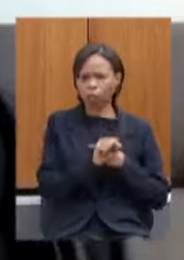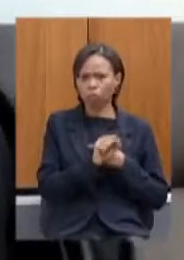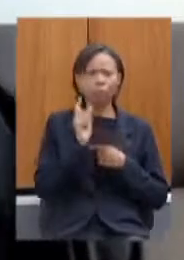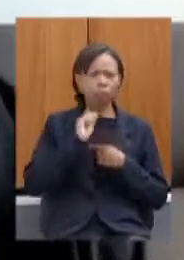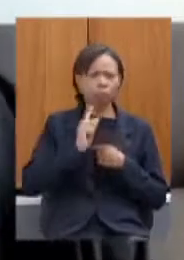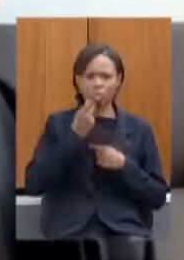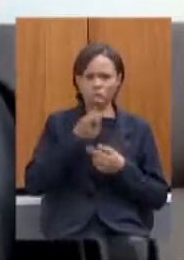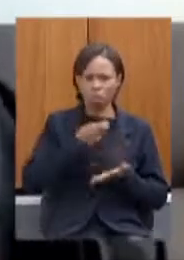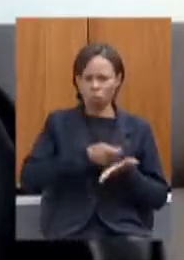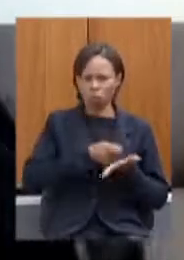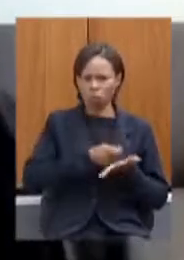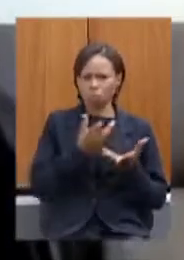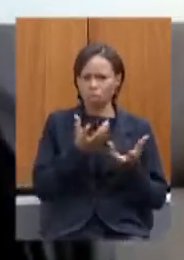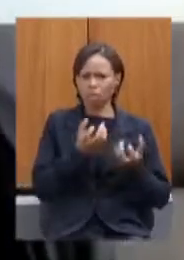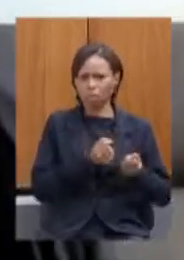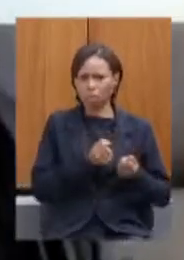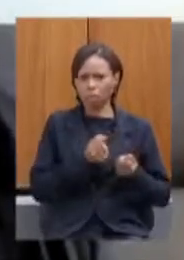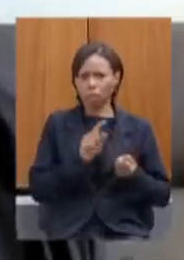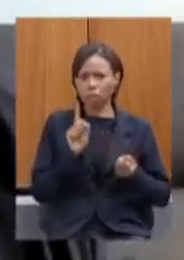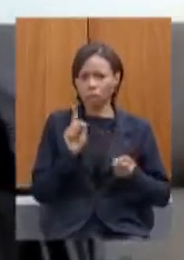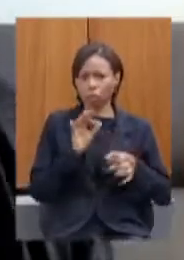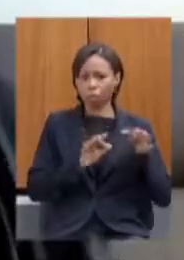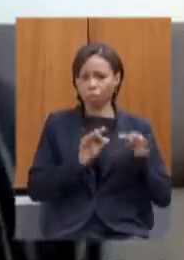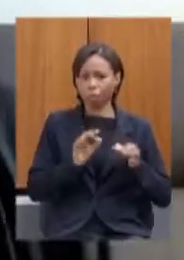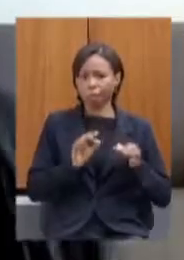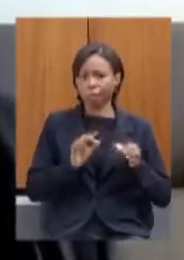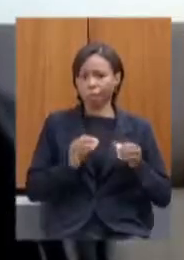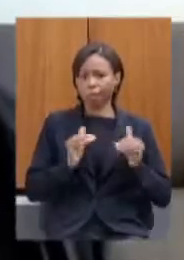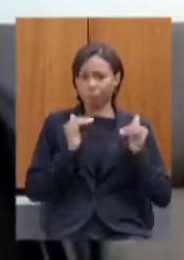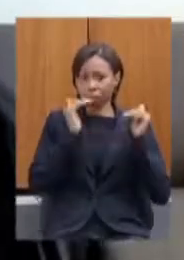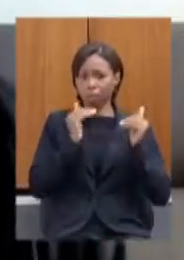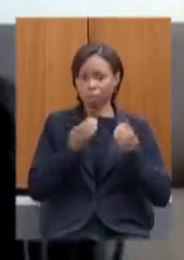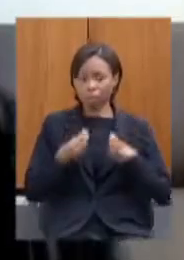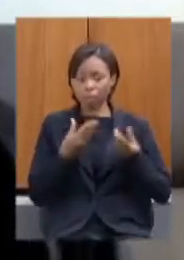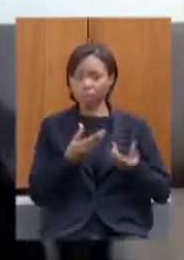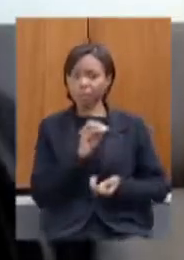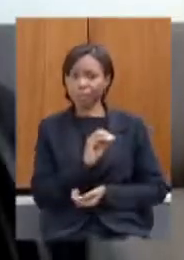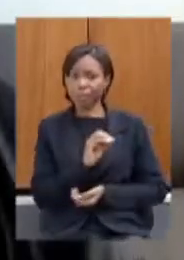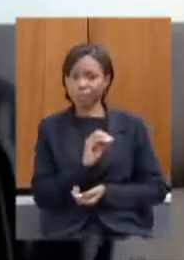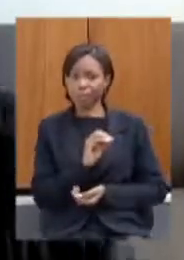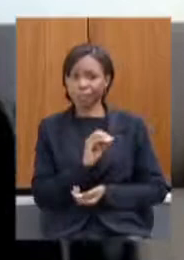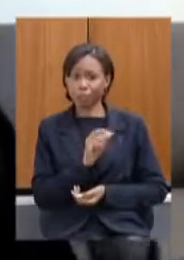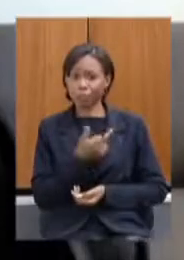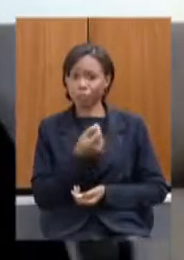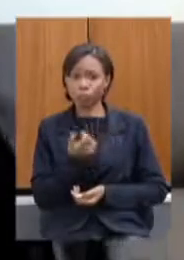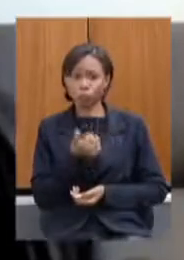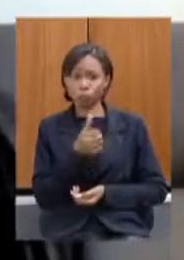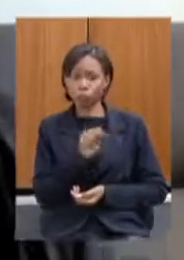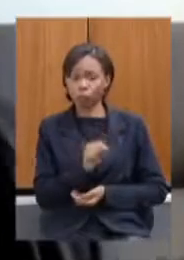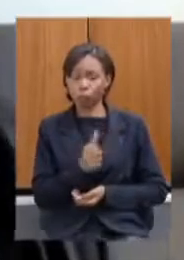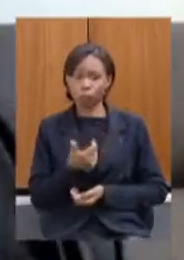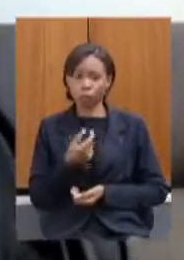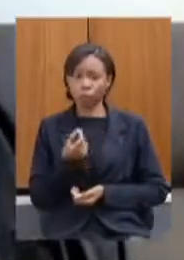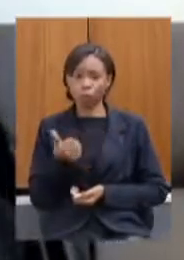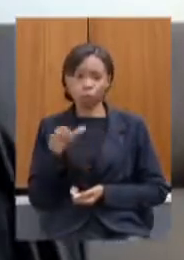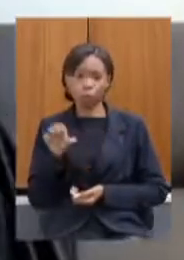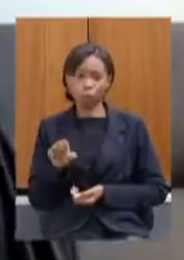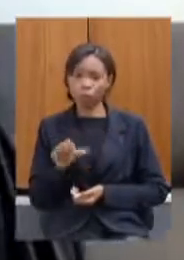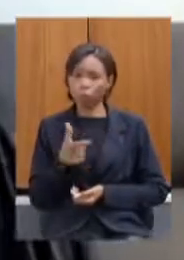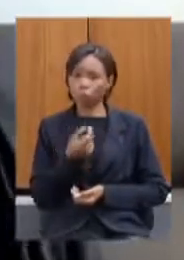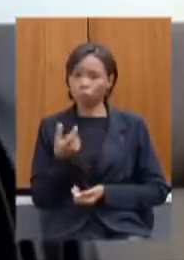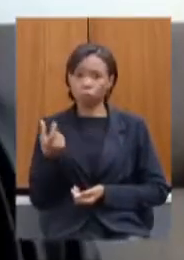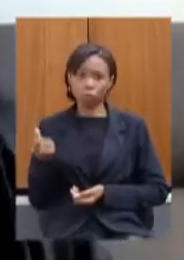outro jeito mandou o Supremo calcular e deu zero deu zero em 2018 ia dar zero em 2019 zero em 2020 como deu zero como dívida